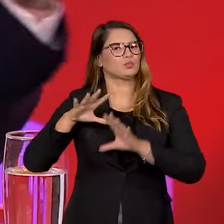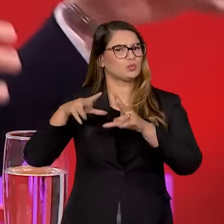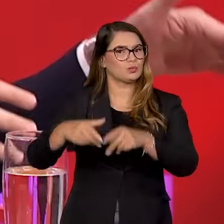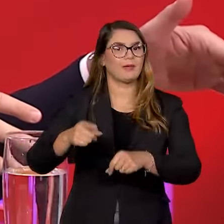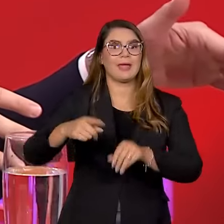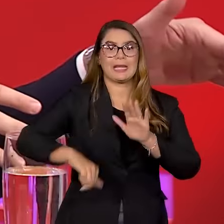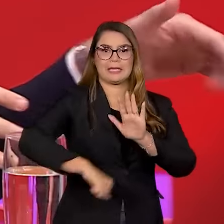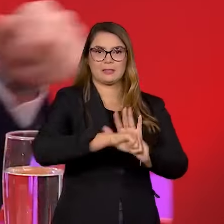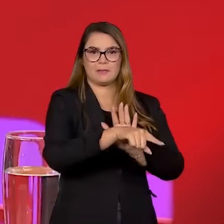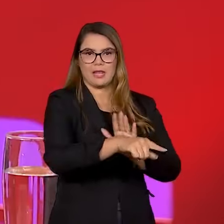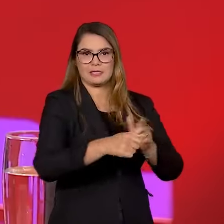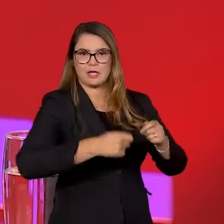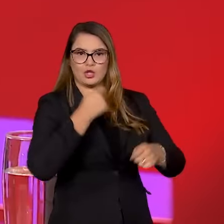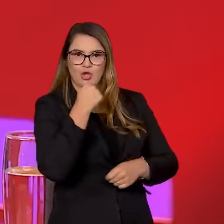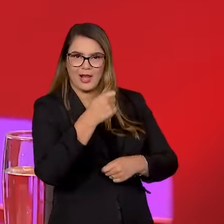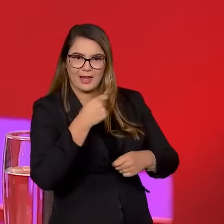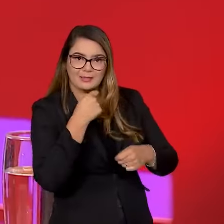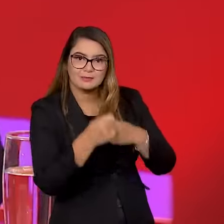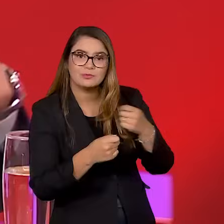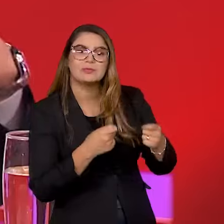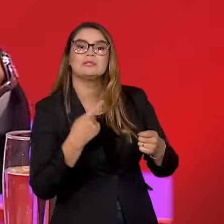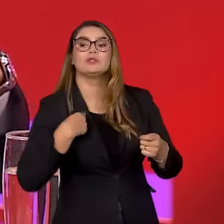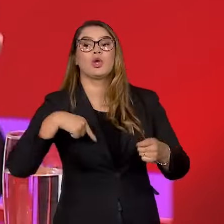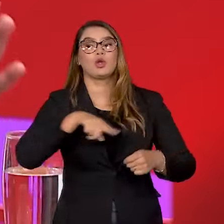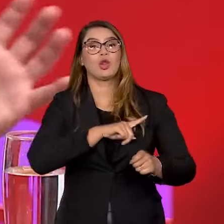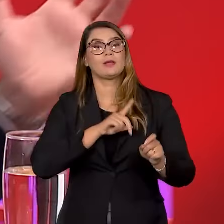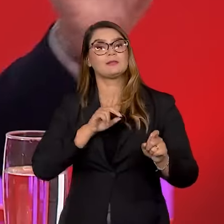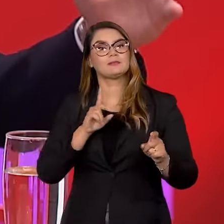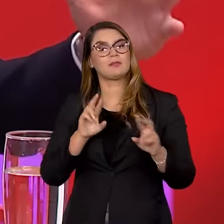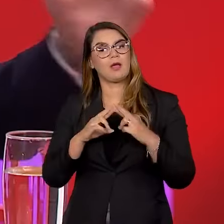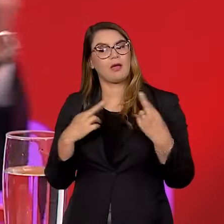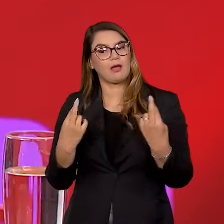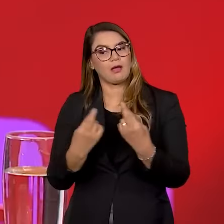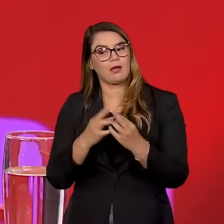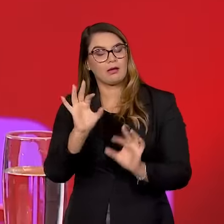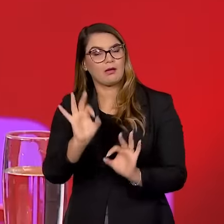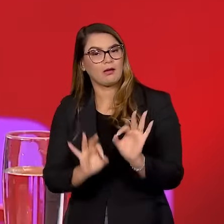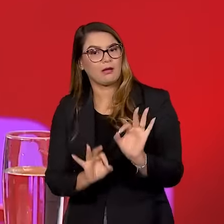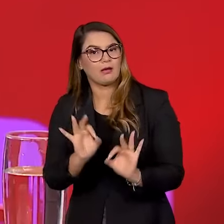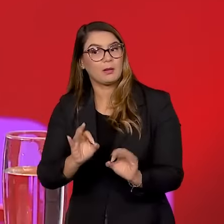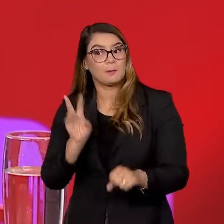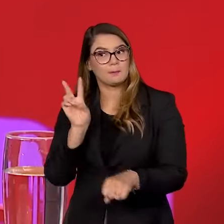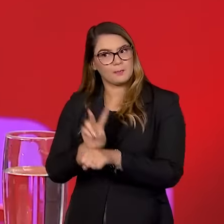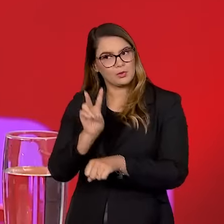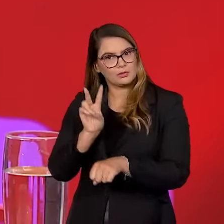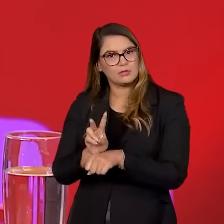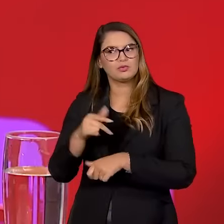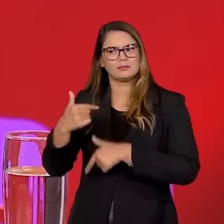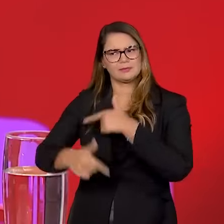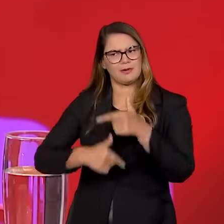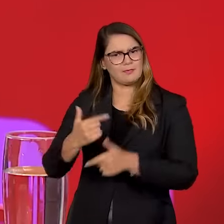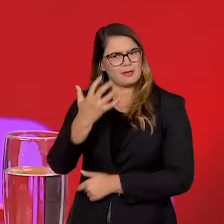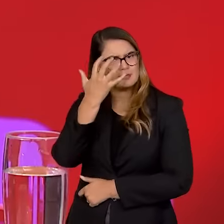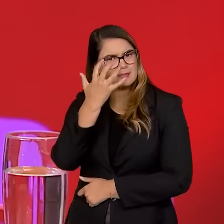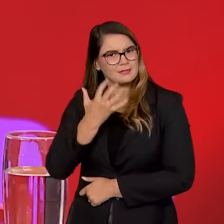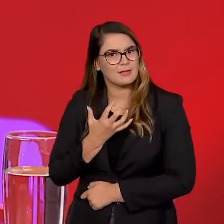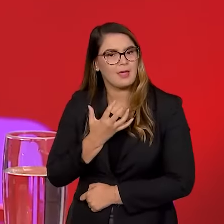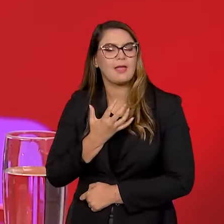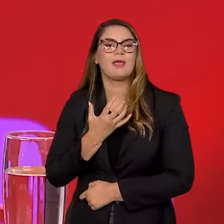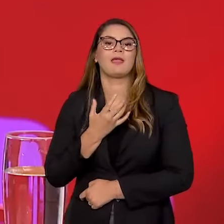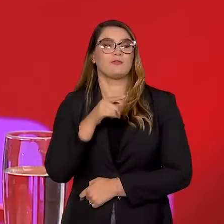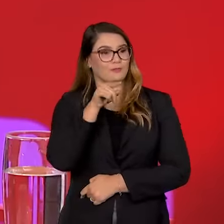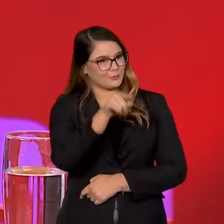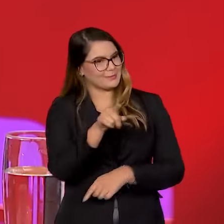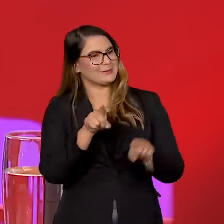criminalizar o jornalismo, né? Então, nós nos reunimos para proteger, enfim, esse trabalho seríssimo que foi feito, entre outras pessoas, por